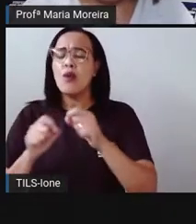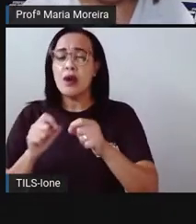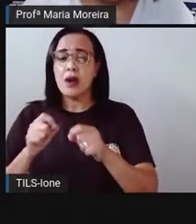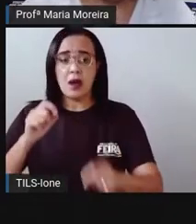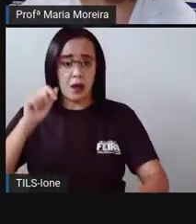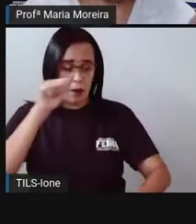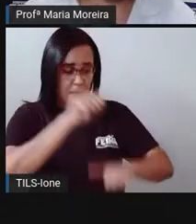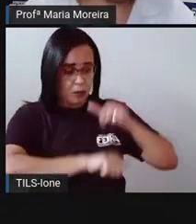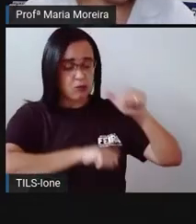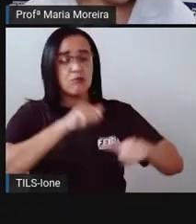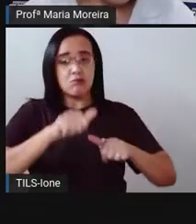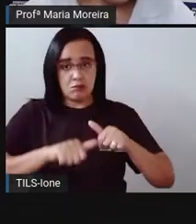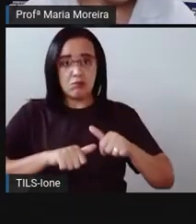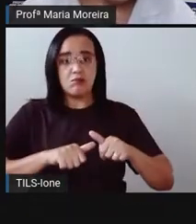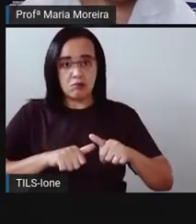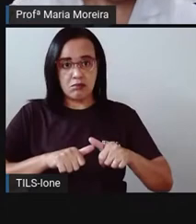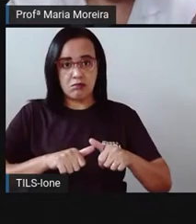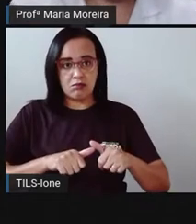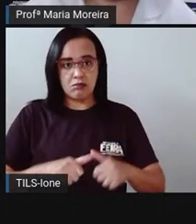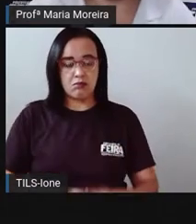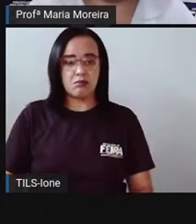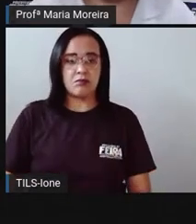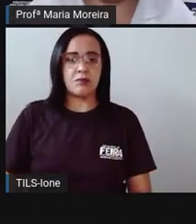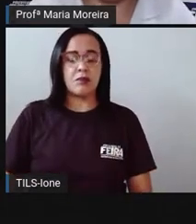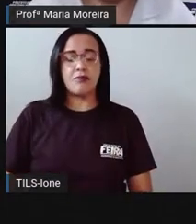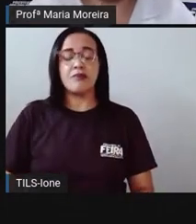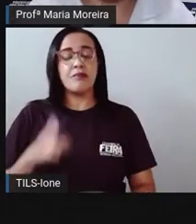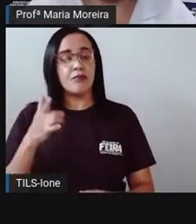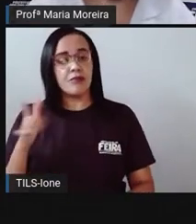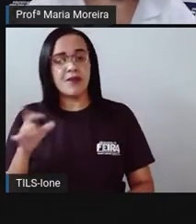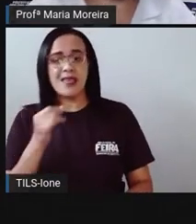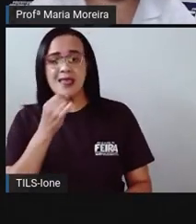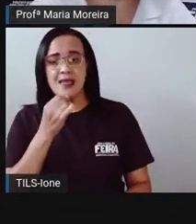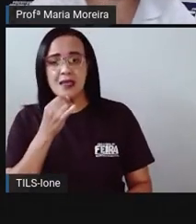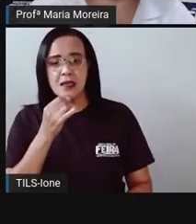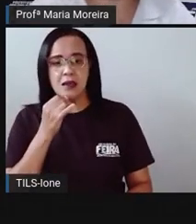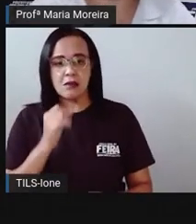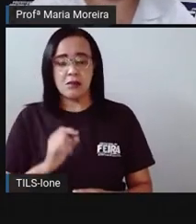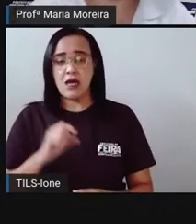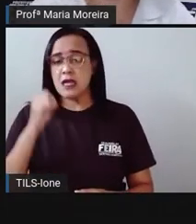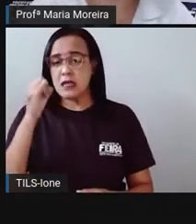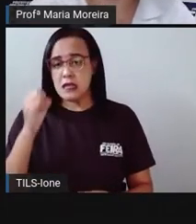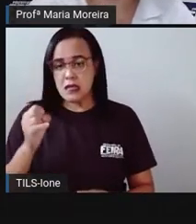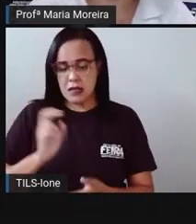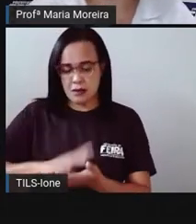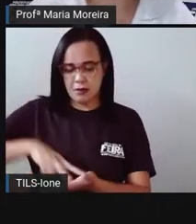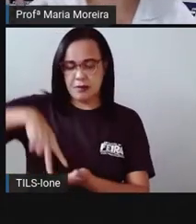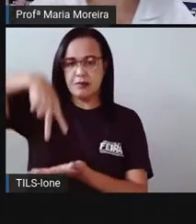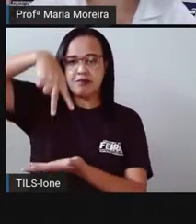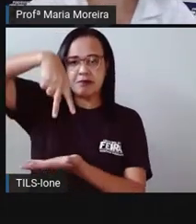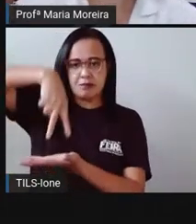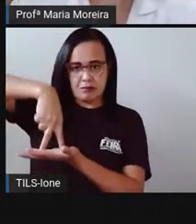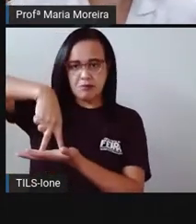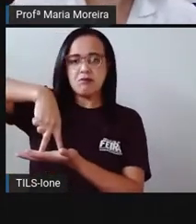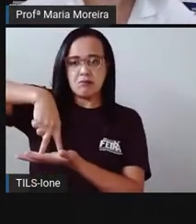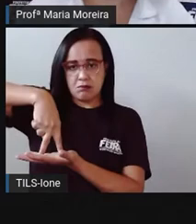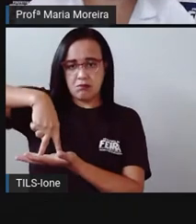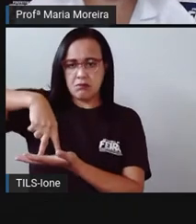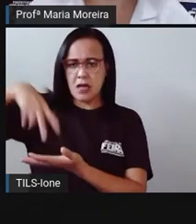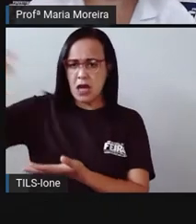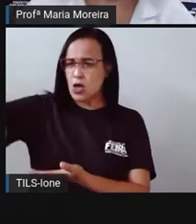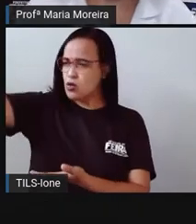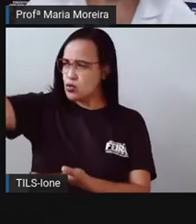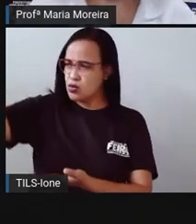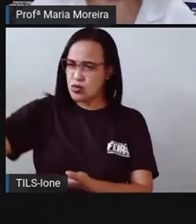Pois é. E um outro detalhe. Se você ficar em pé, em um local que tem sol, não num local